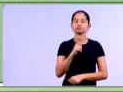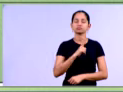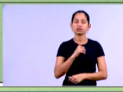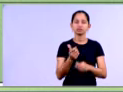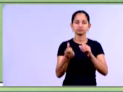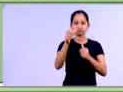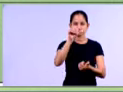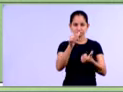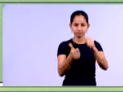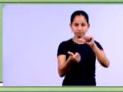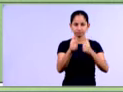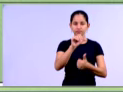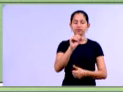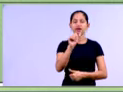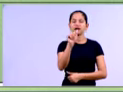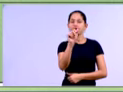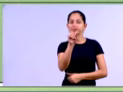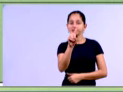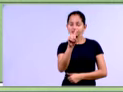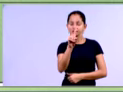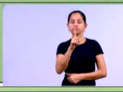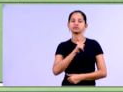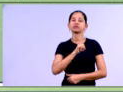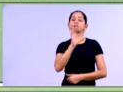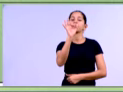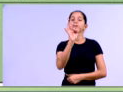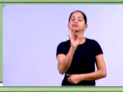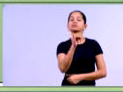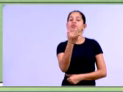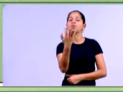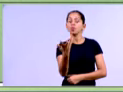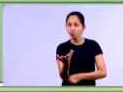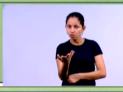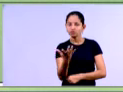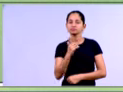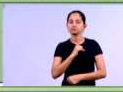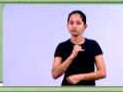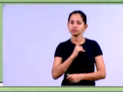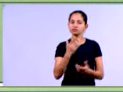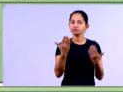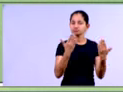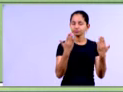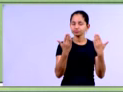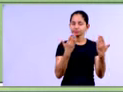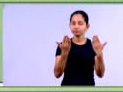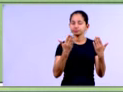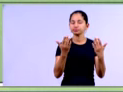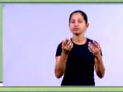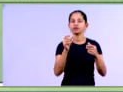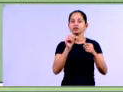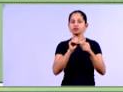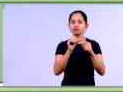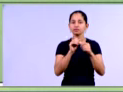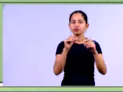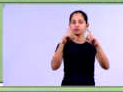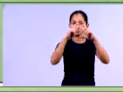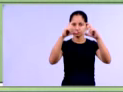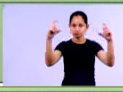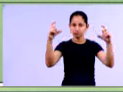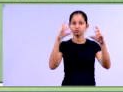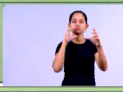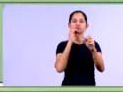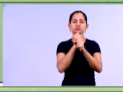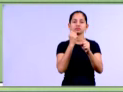análise vertical, nós colocamos aí o percentual que essa conta representa em relação ao total do ativo, né, que é de 2